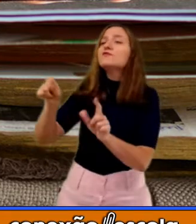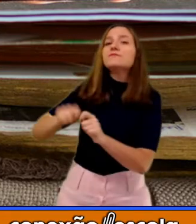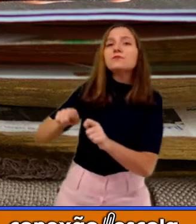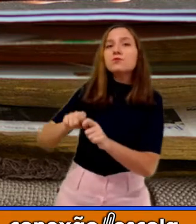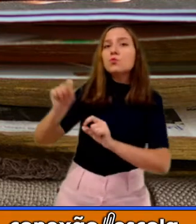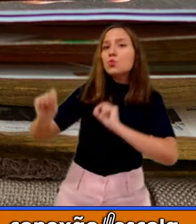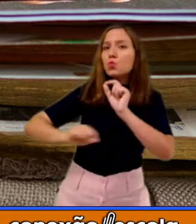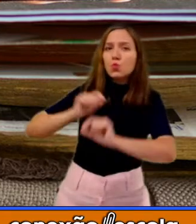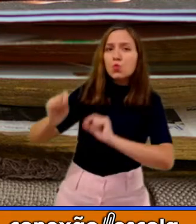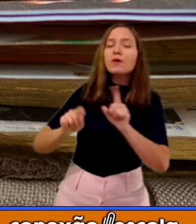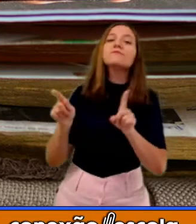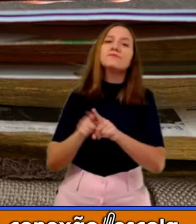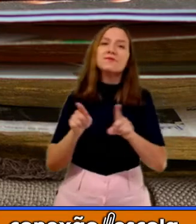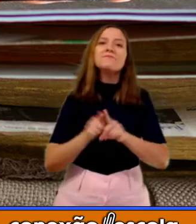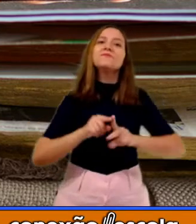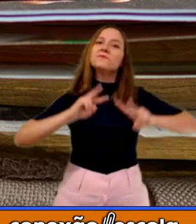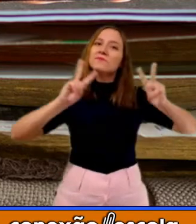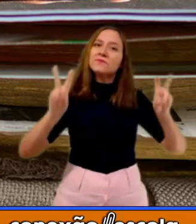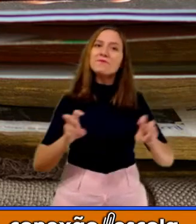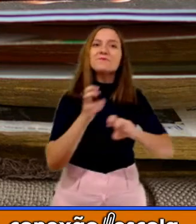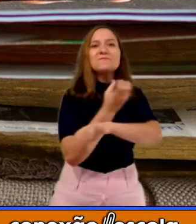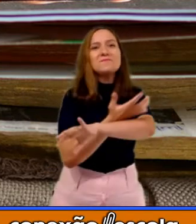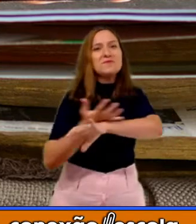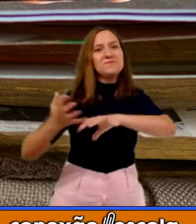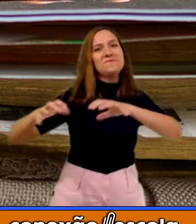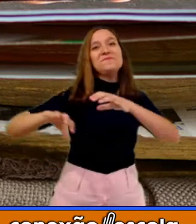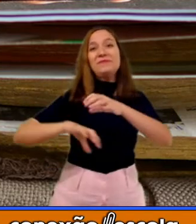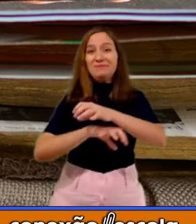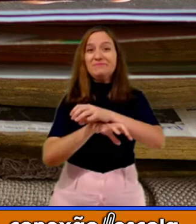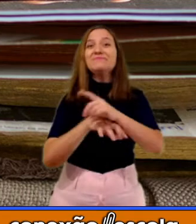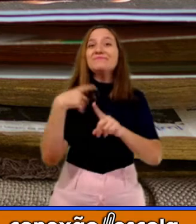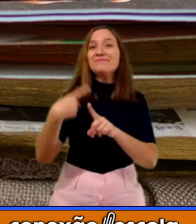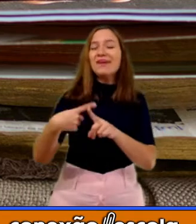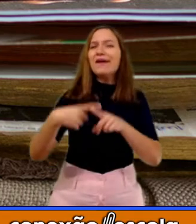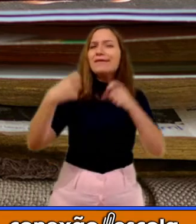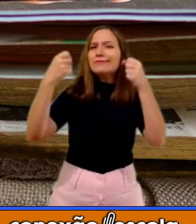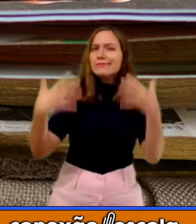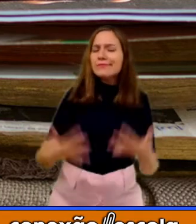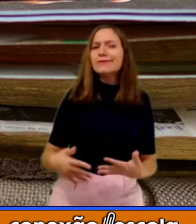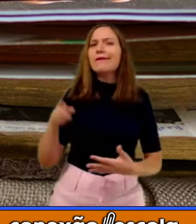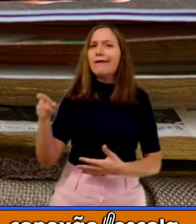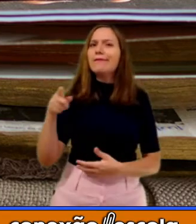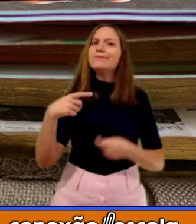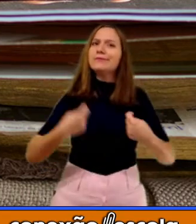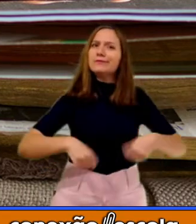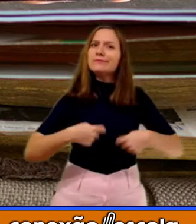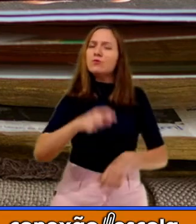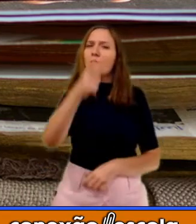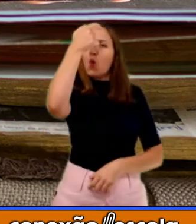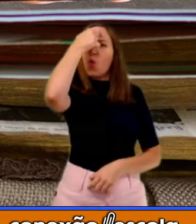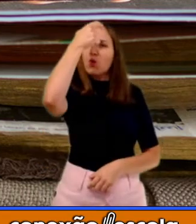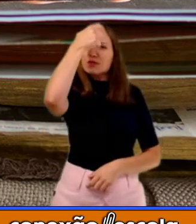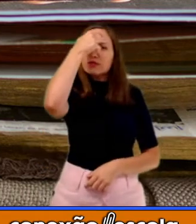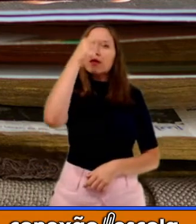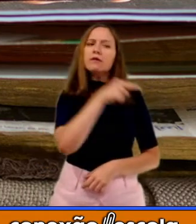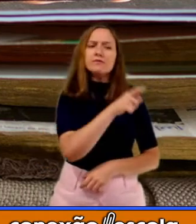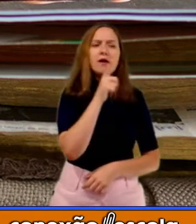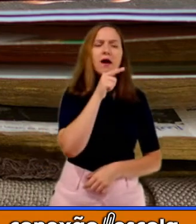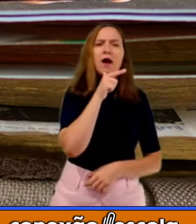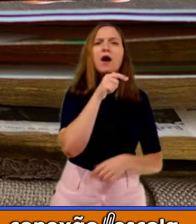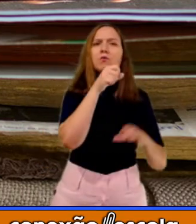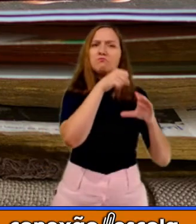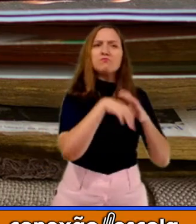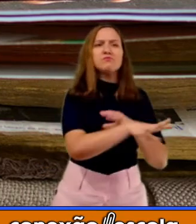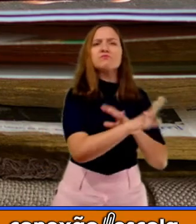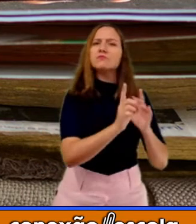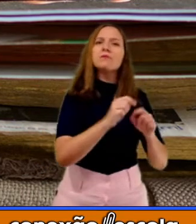nós falamos sobre o meio ambiente. Aqui, a gente descreve para que a pessoa possa reutilizar a água